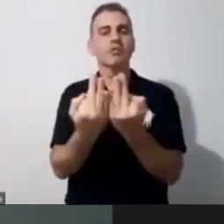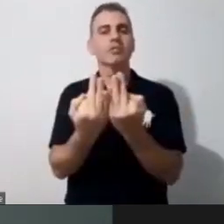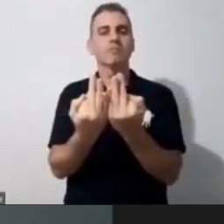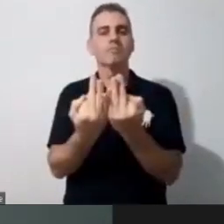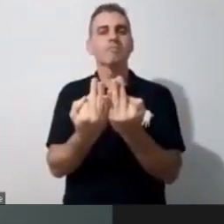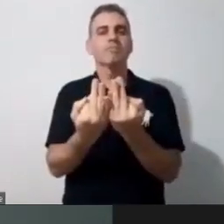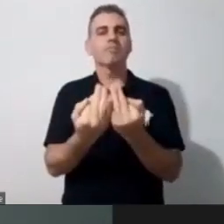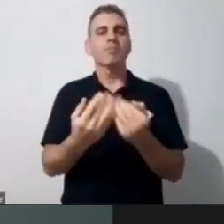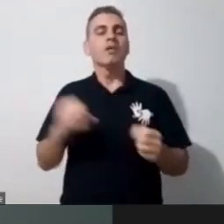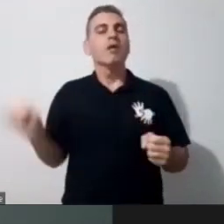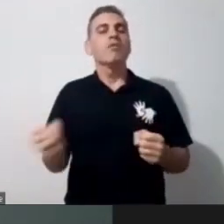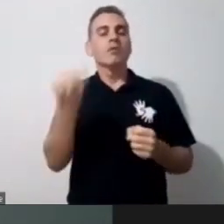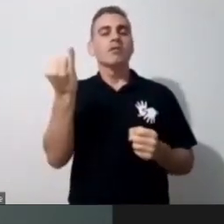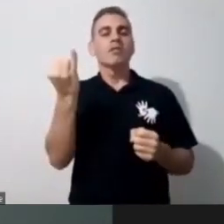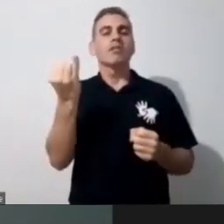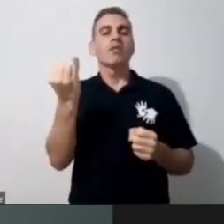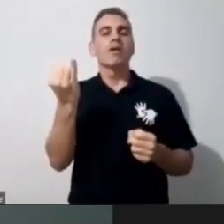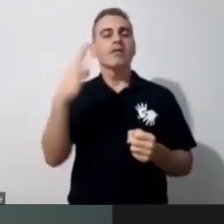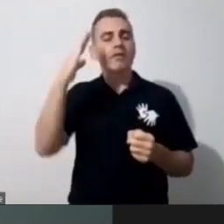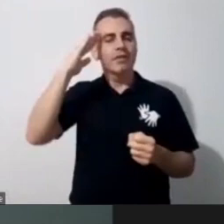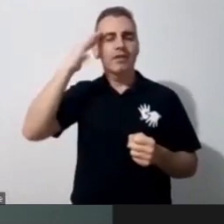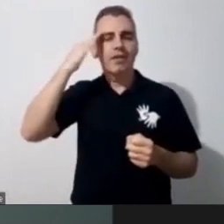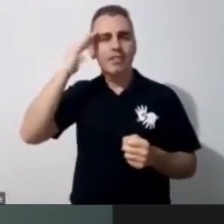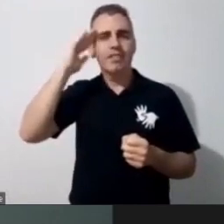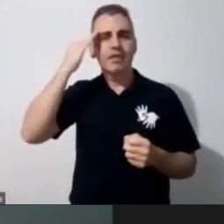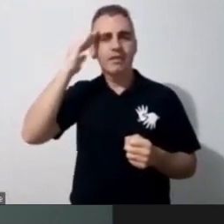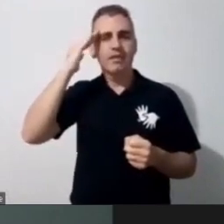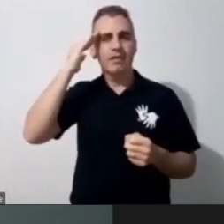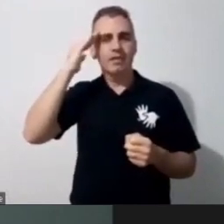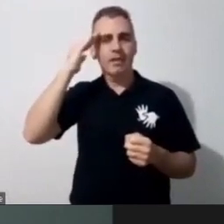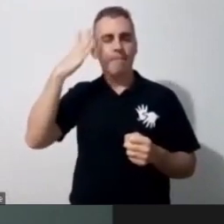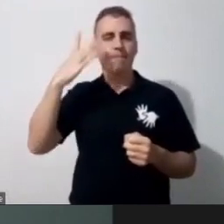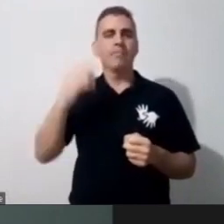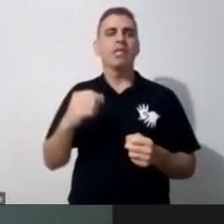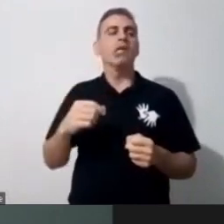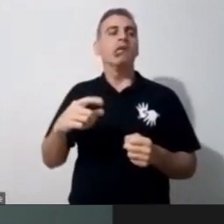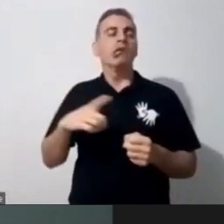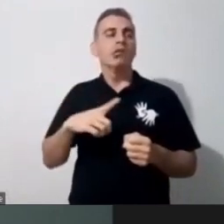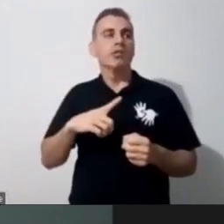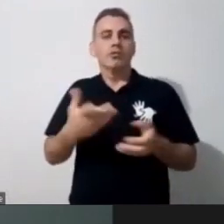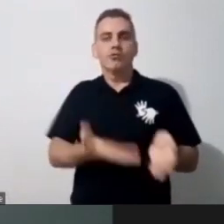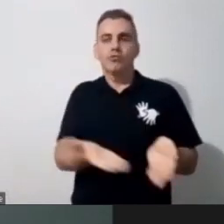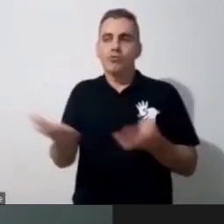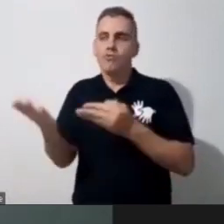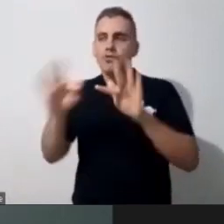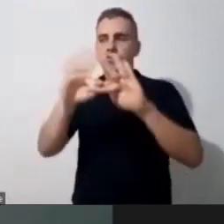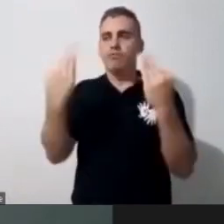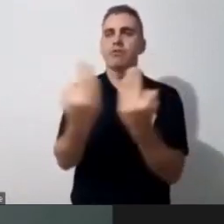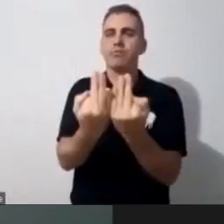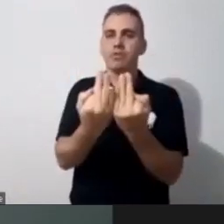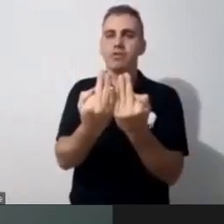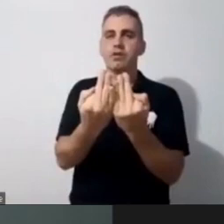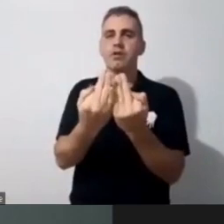entender, né, de entender e formar esse convite a essa família de forma respeitosa, né,